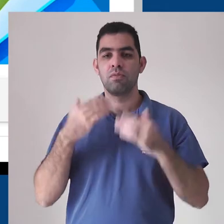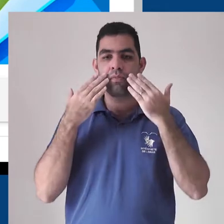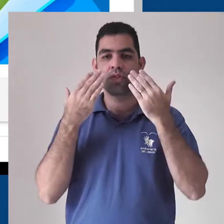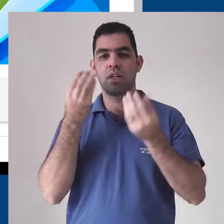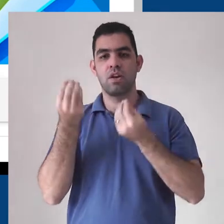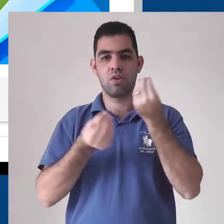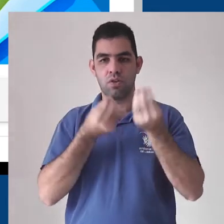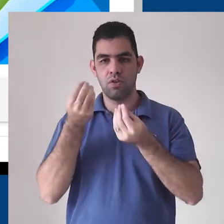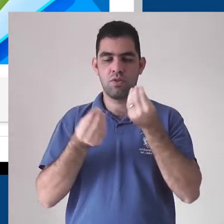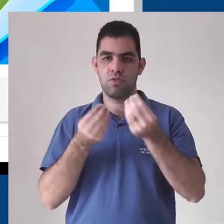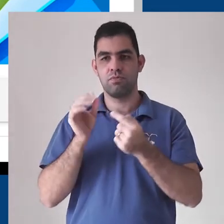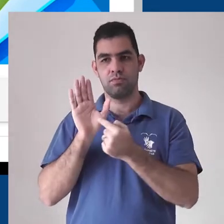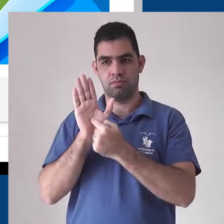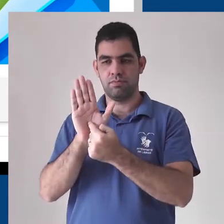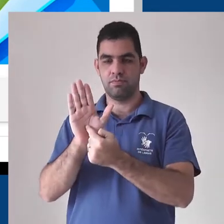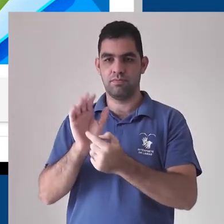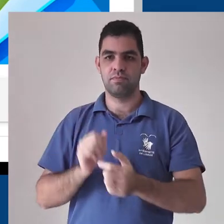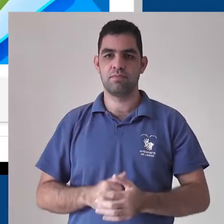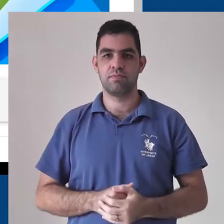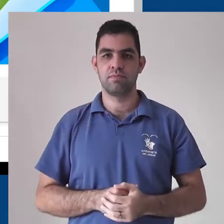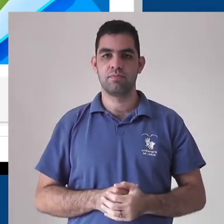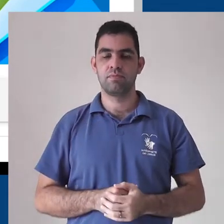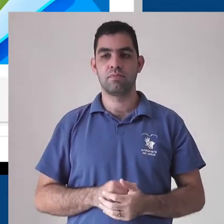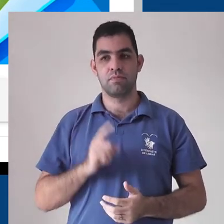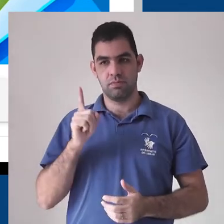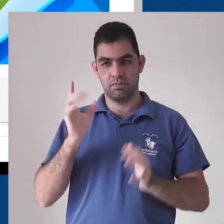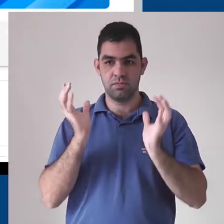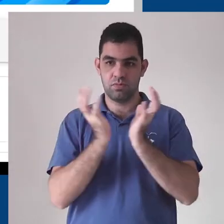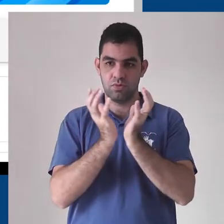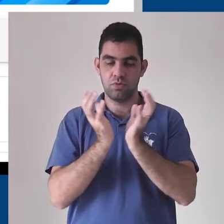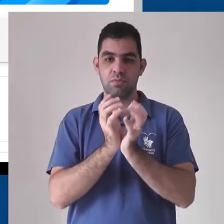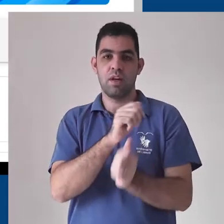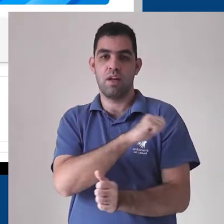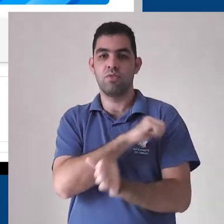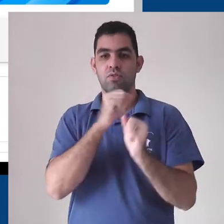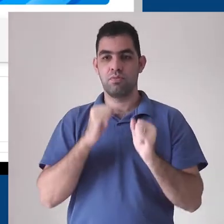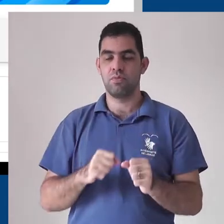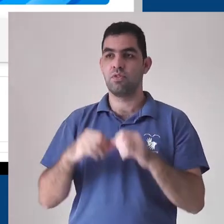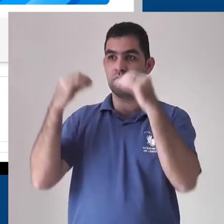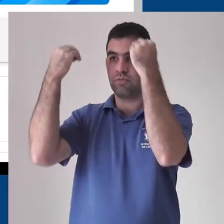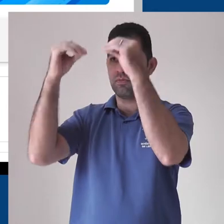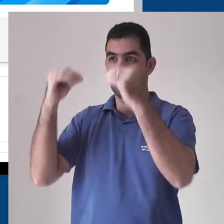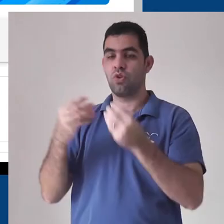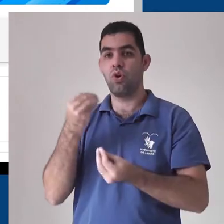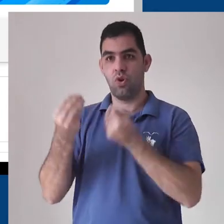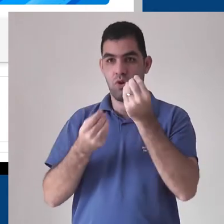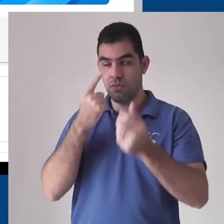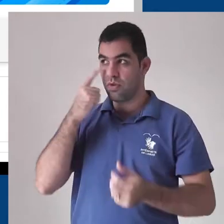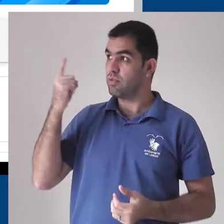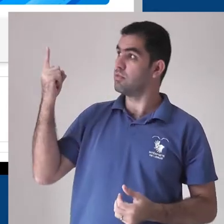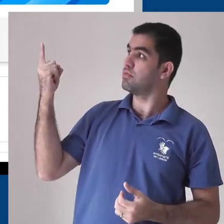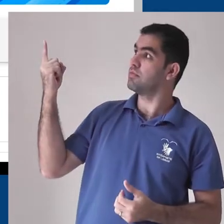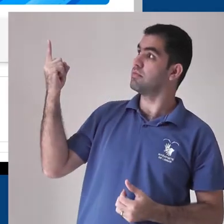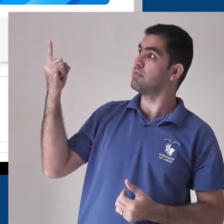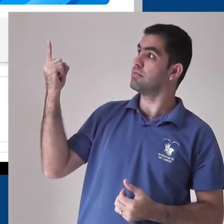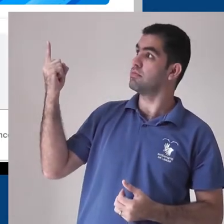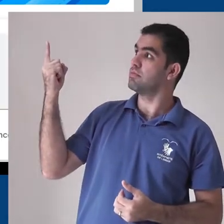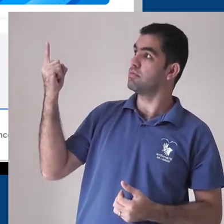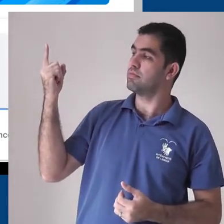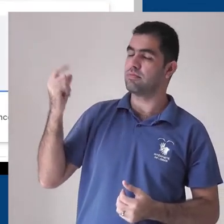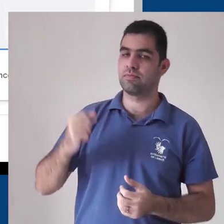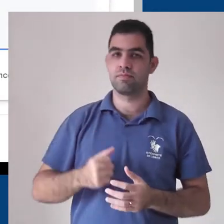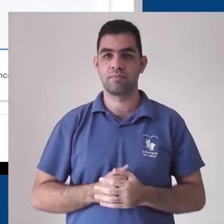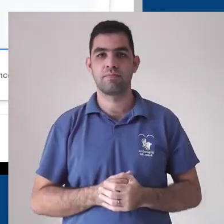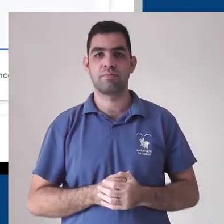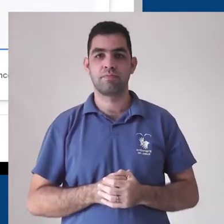de como ele pode aparecer para você. Nesta turma, os alunos podem postar algo no mural ao clicar no primeiro campo Compartilhar algo